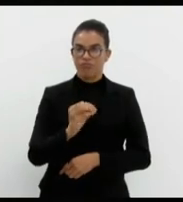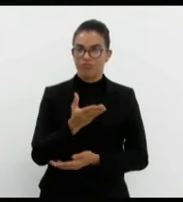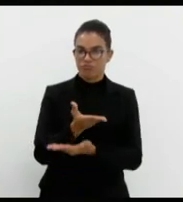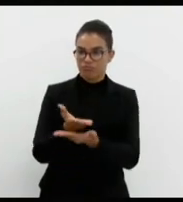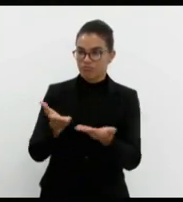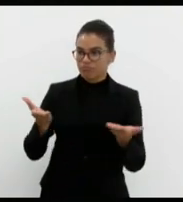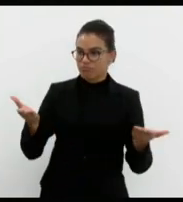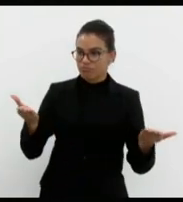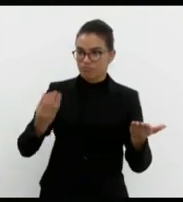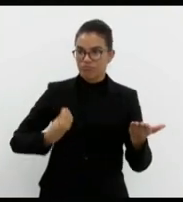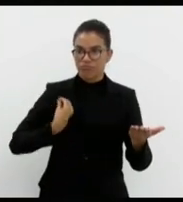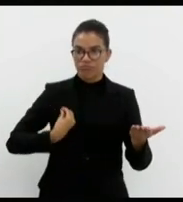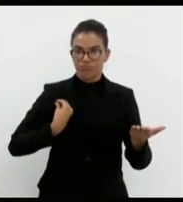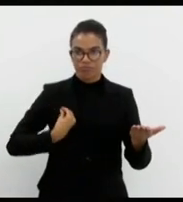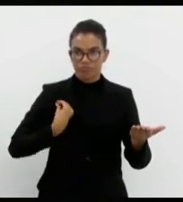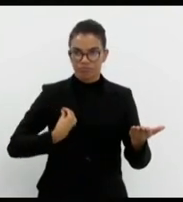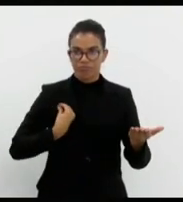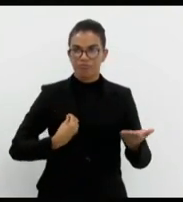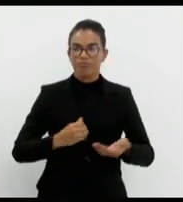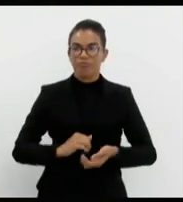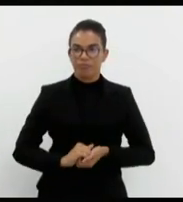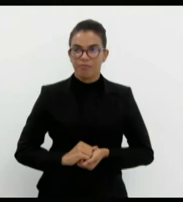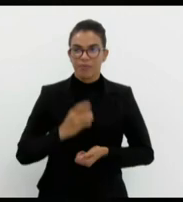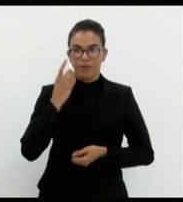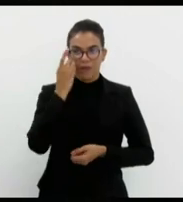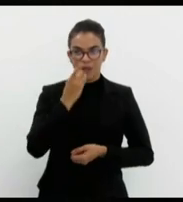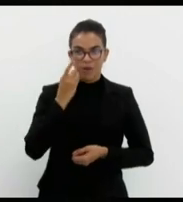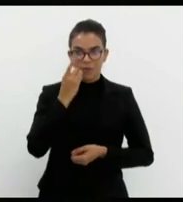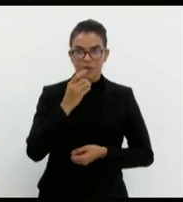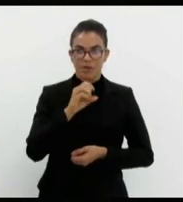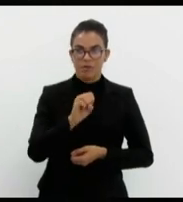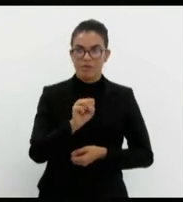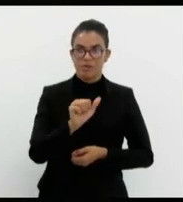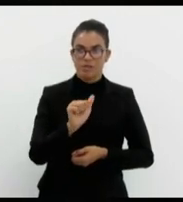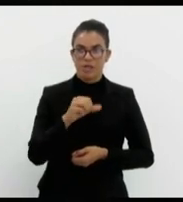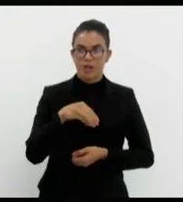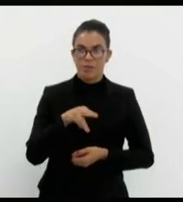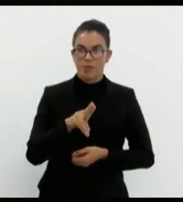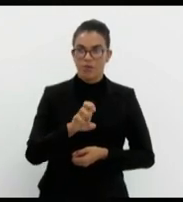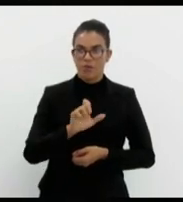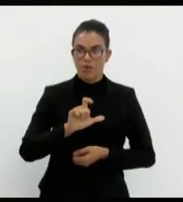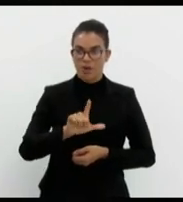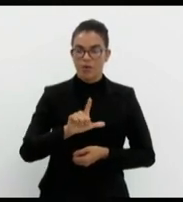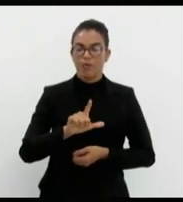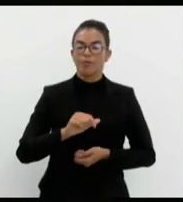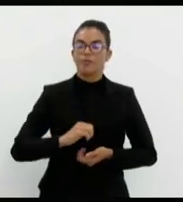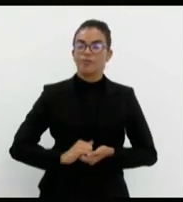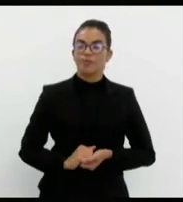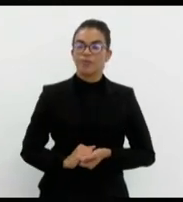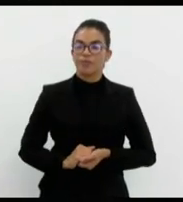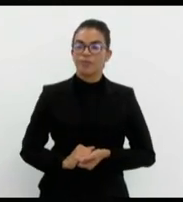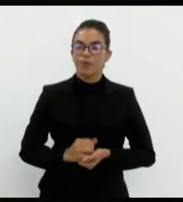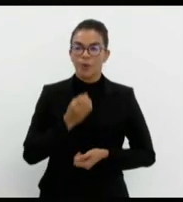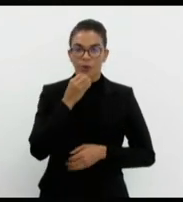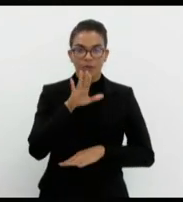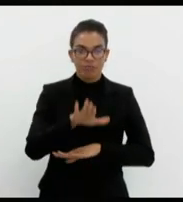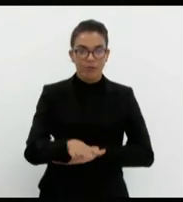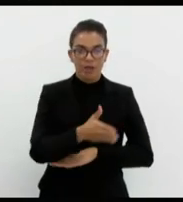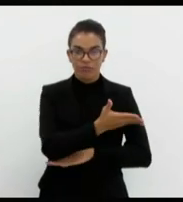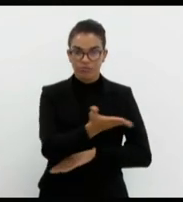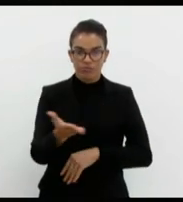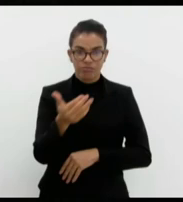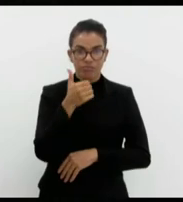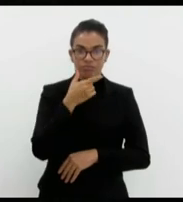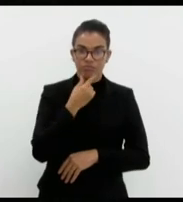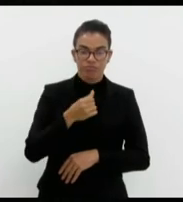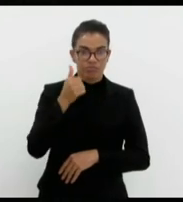deputado meu amigo Ash Lanun, deputado Samo Malafaia e deputado doutor Deodalto. Boa tarde a todos e todas.